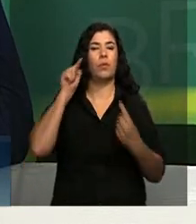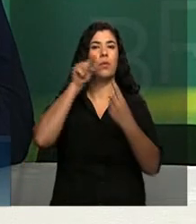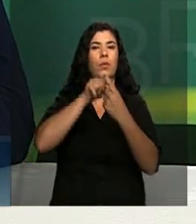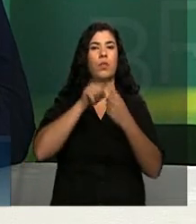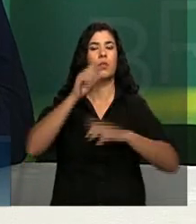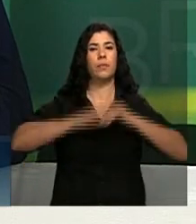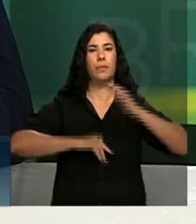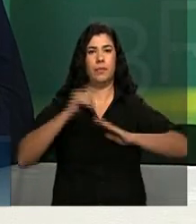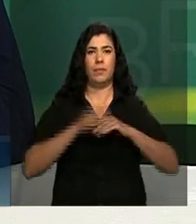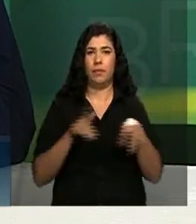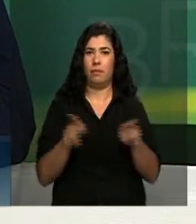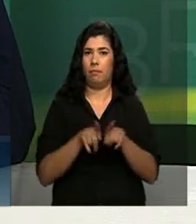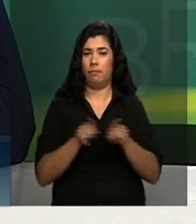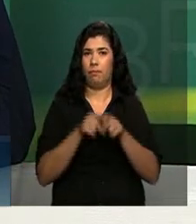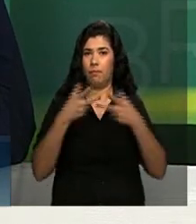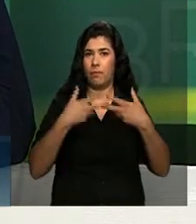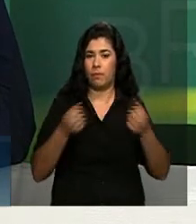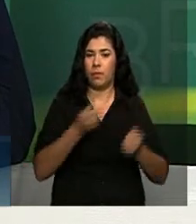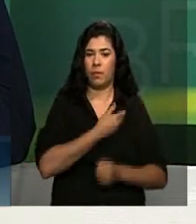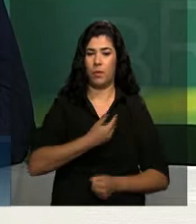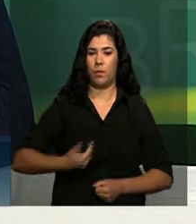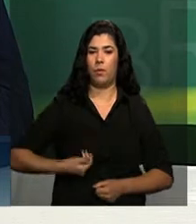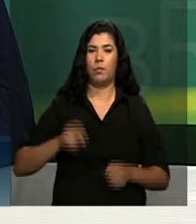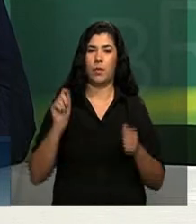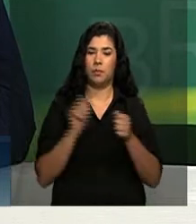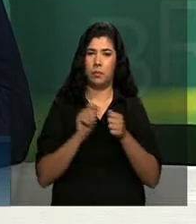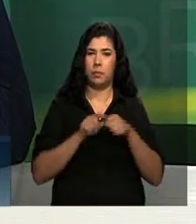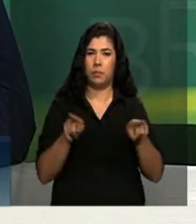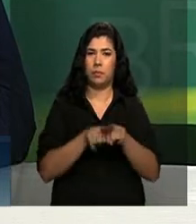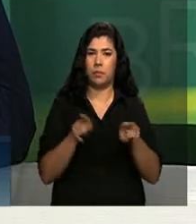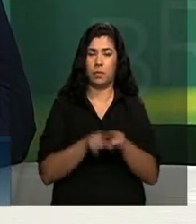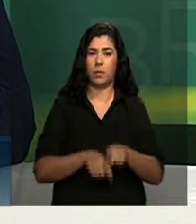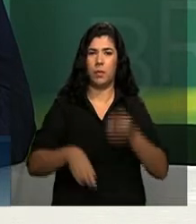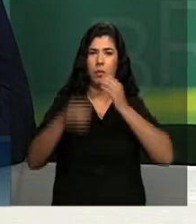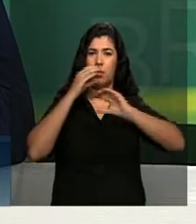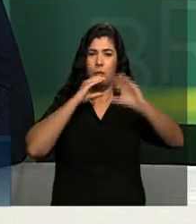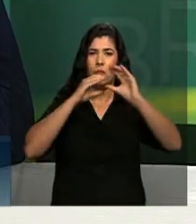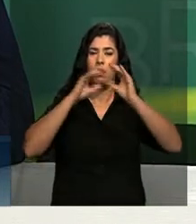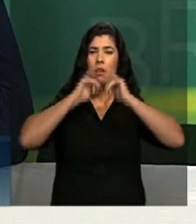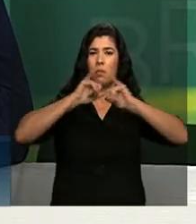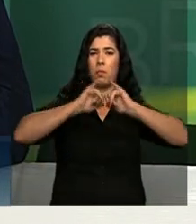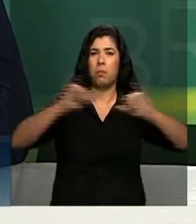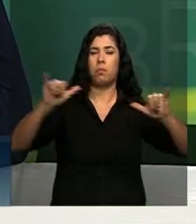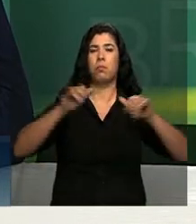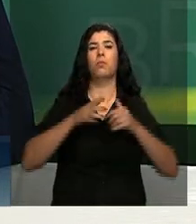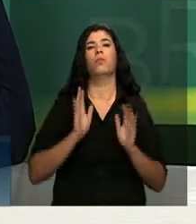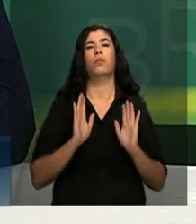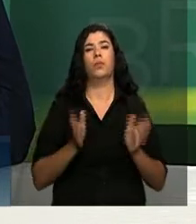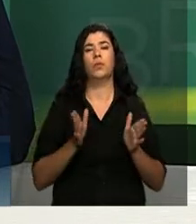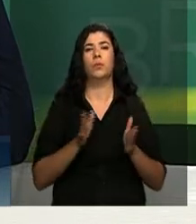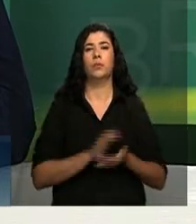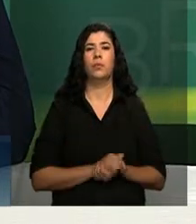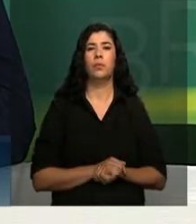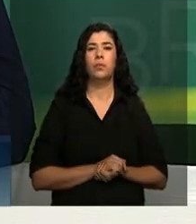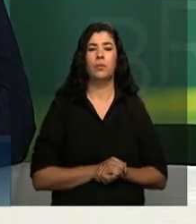feitos e às realizações do governo e às campanhas informativas. Portanto,